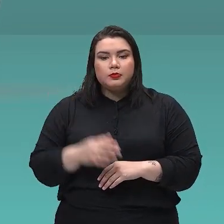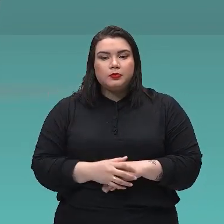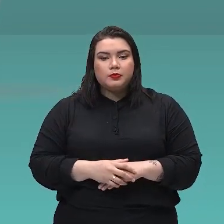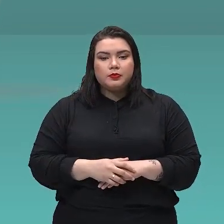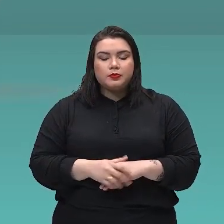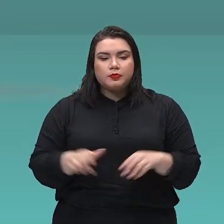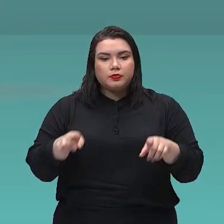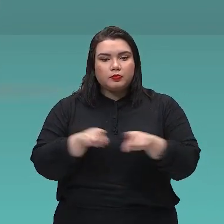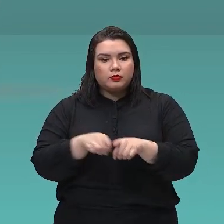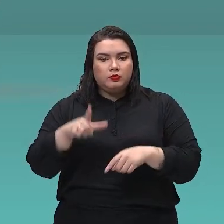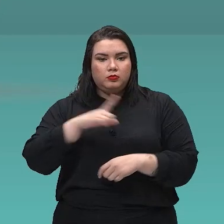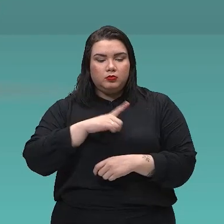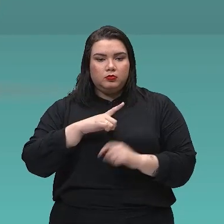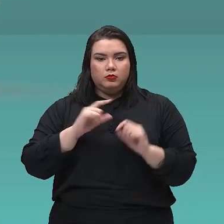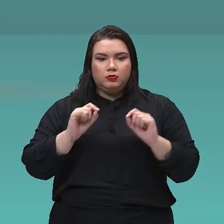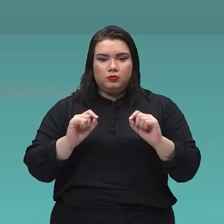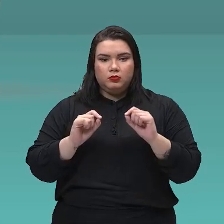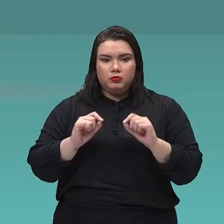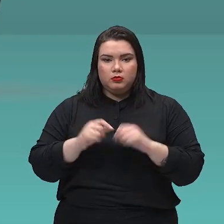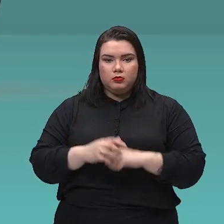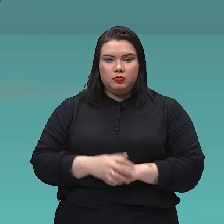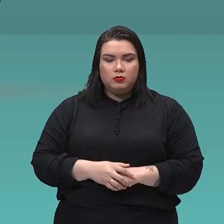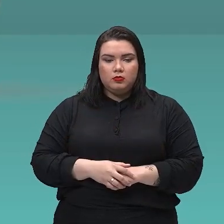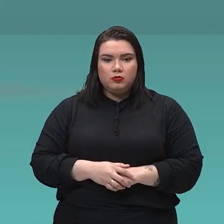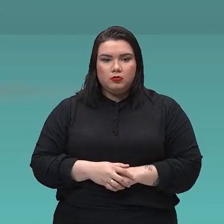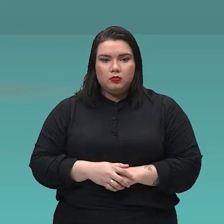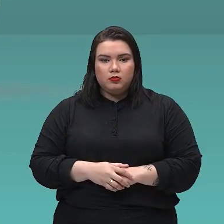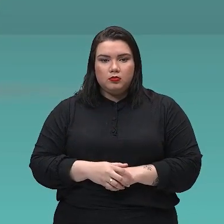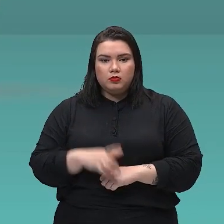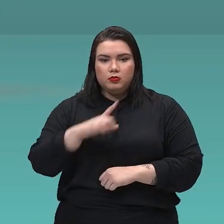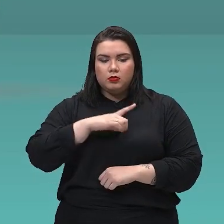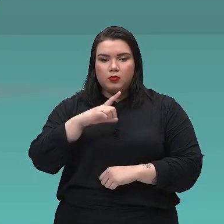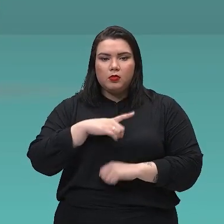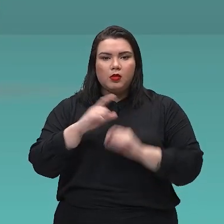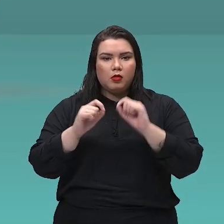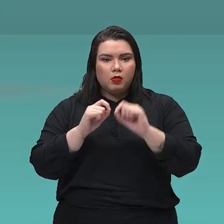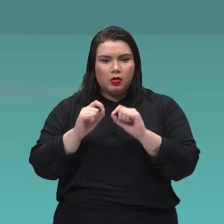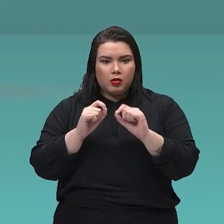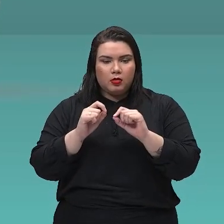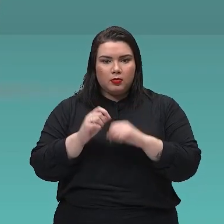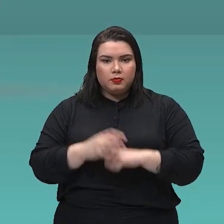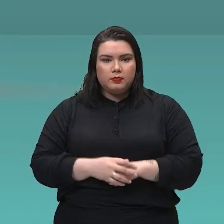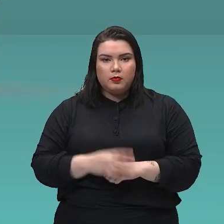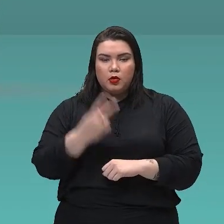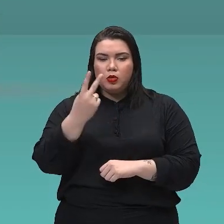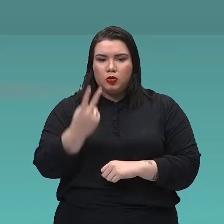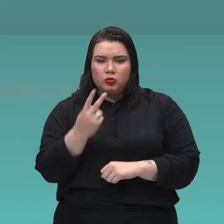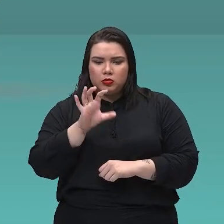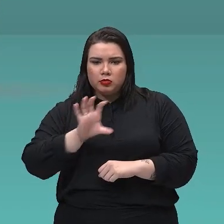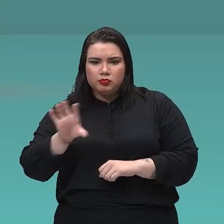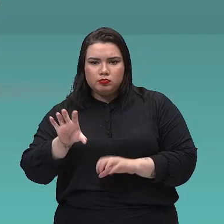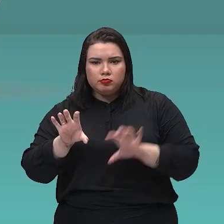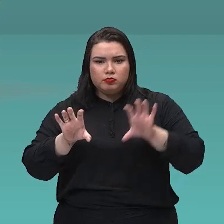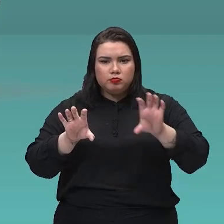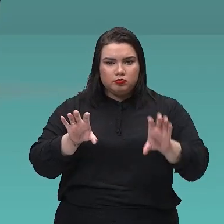tem duas polias ali, tá? E essas que estão girando